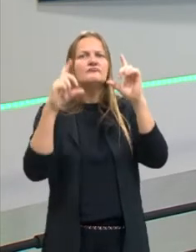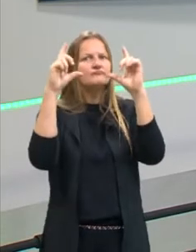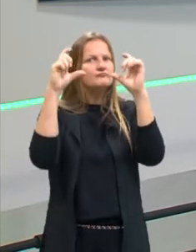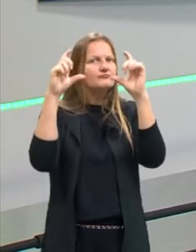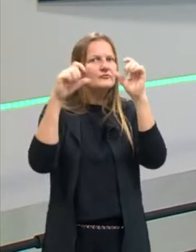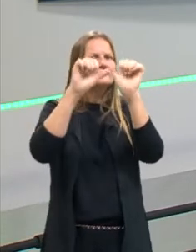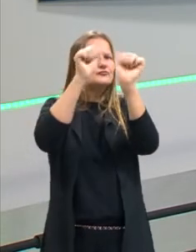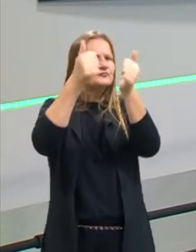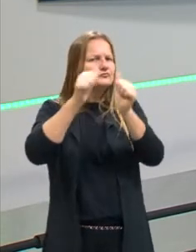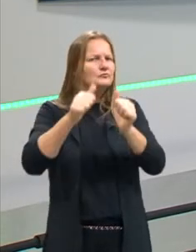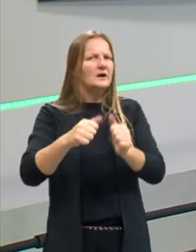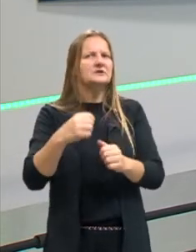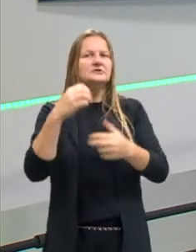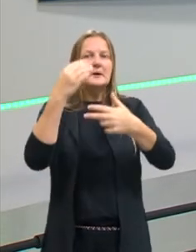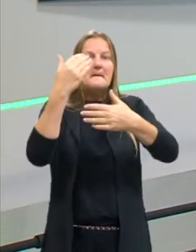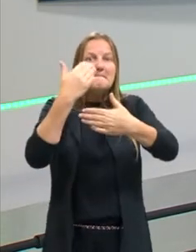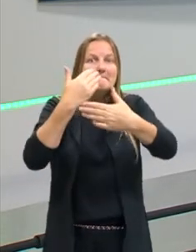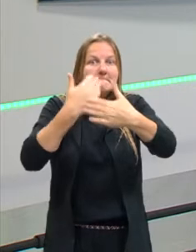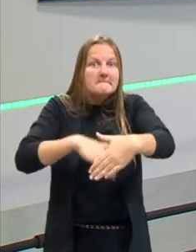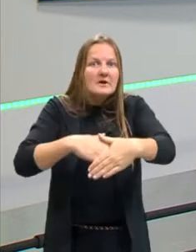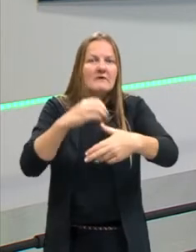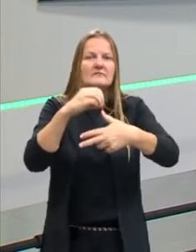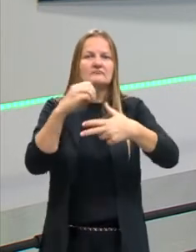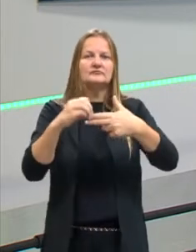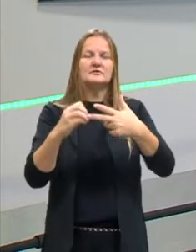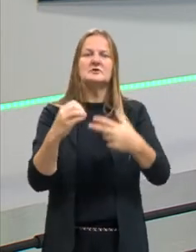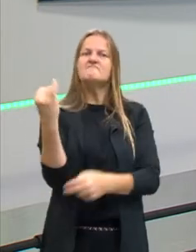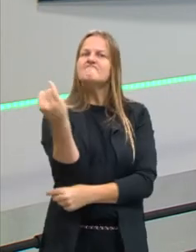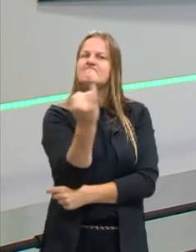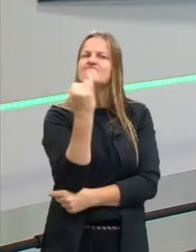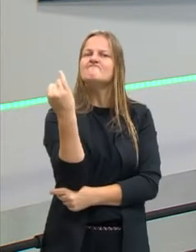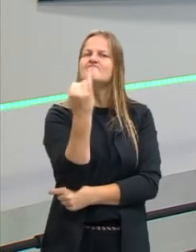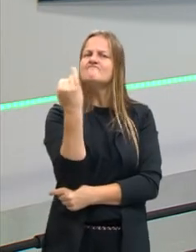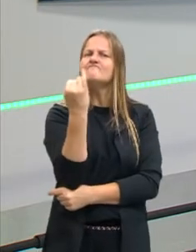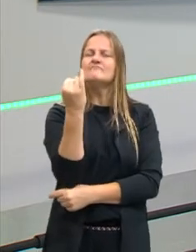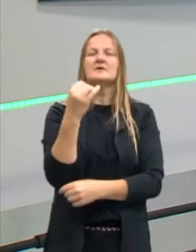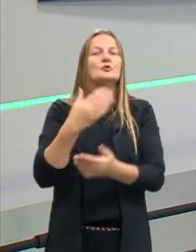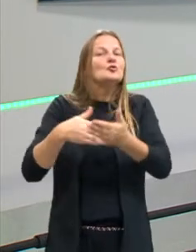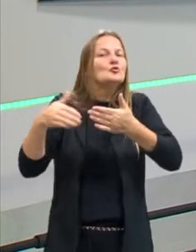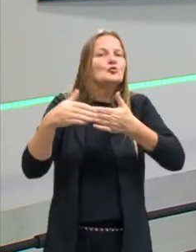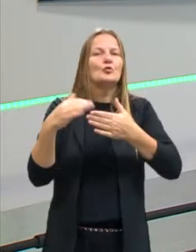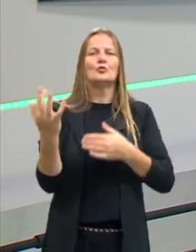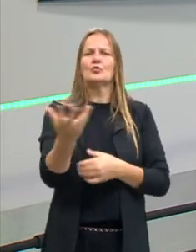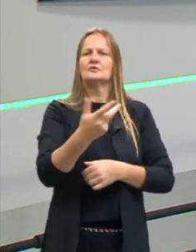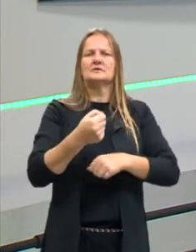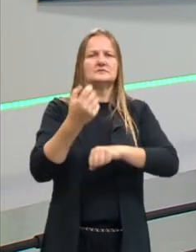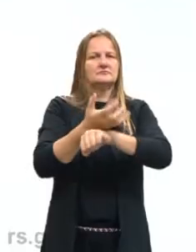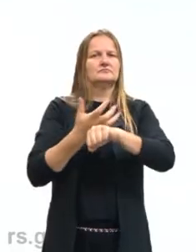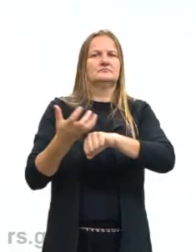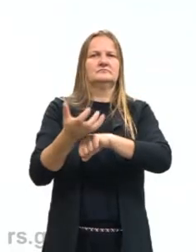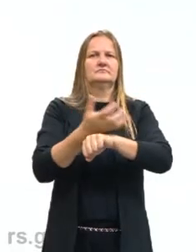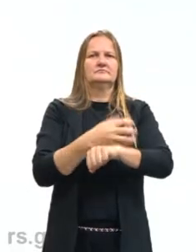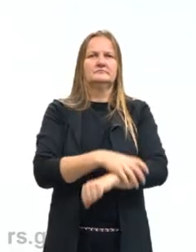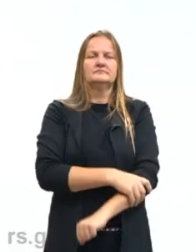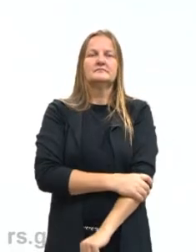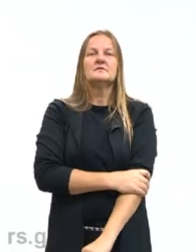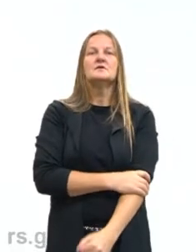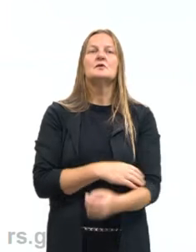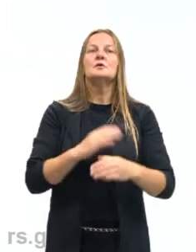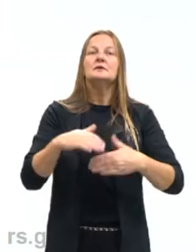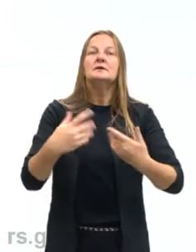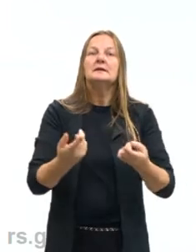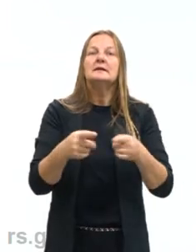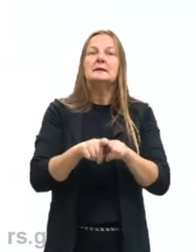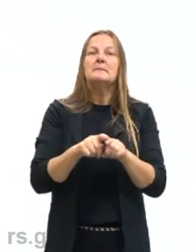durante a prova do Enem, ela é fundamental em todas as disciplinas. Aqui, para a gente também